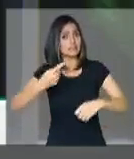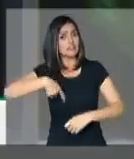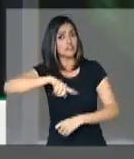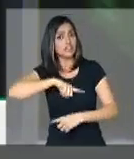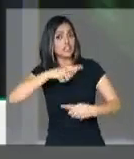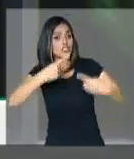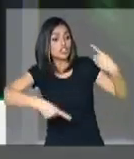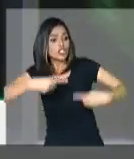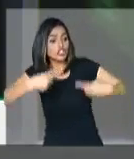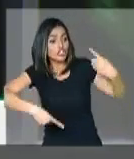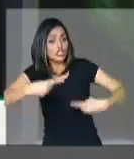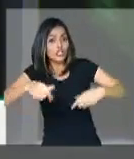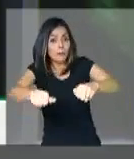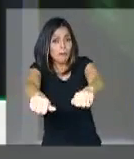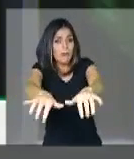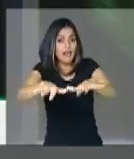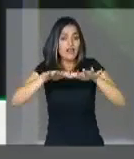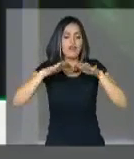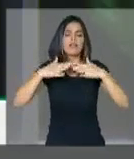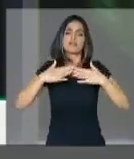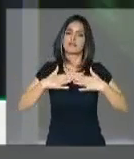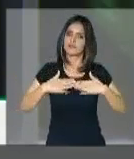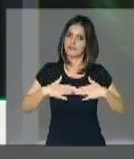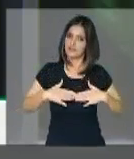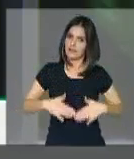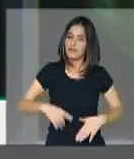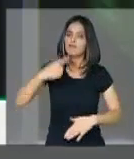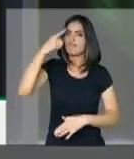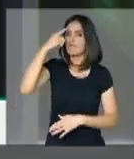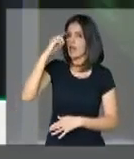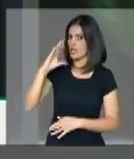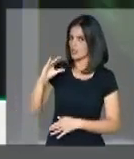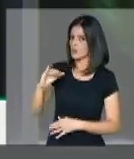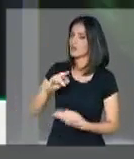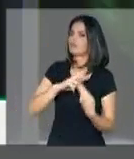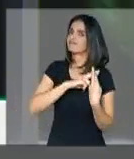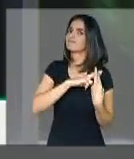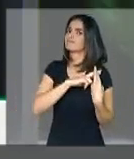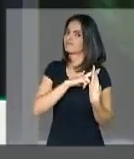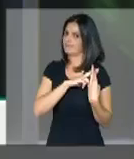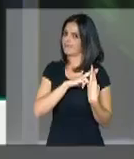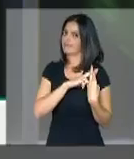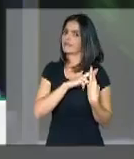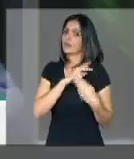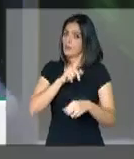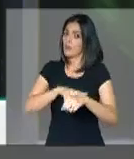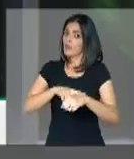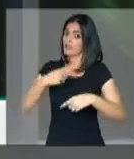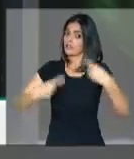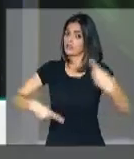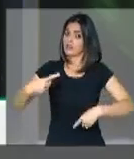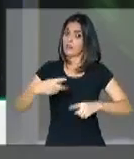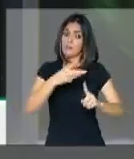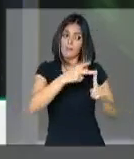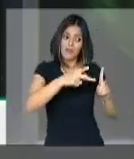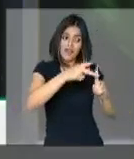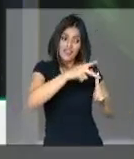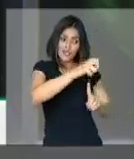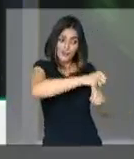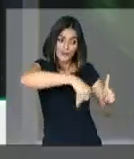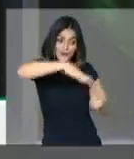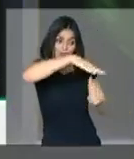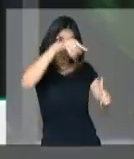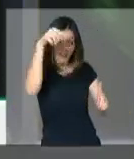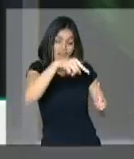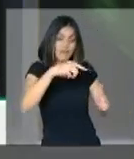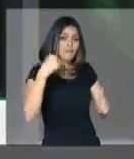traga para esse plenário serenidade, maturidade e responsabilidade. A Previdência Social tem uma importância